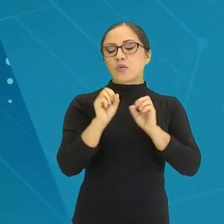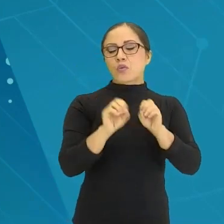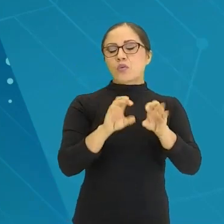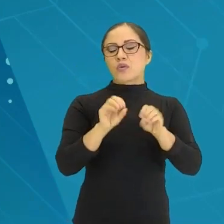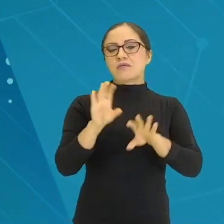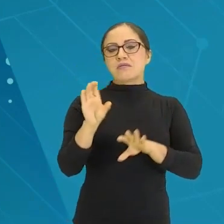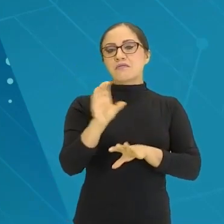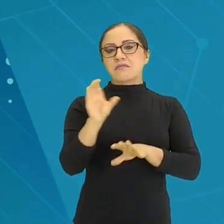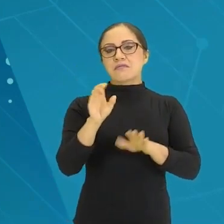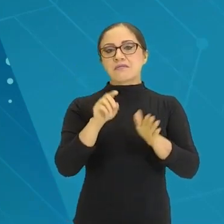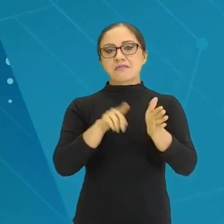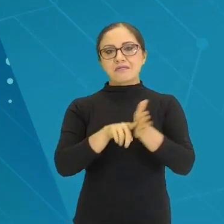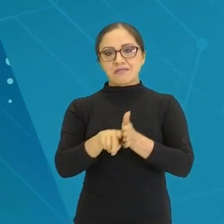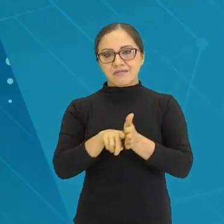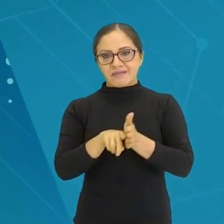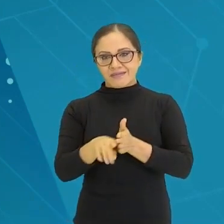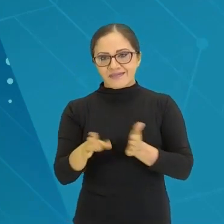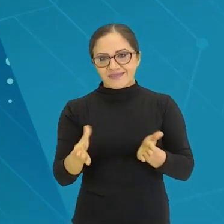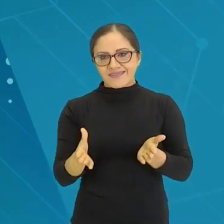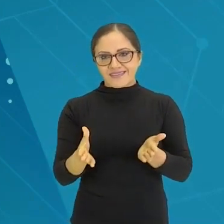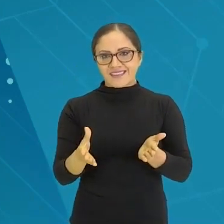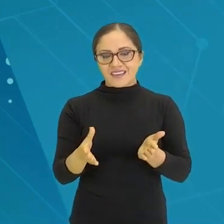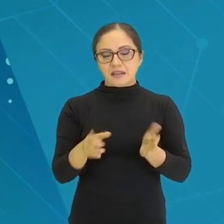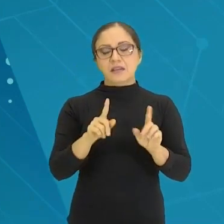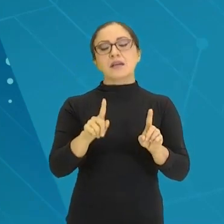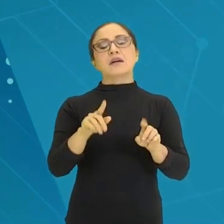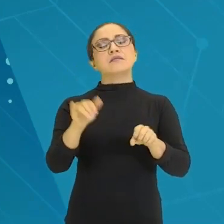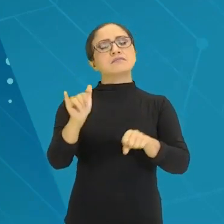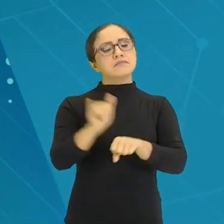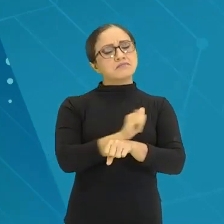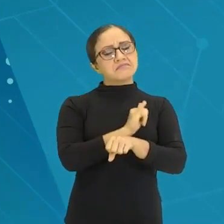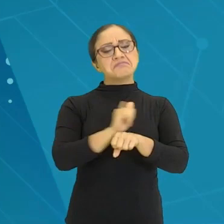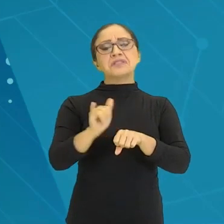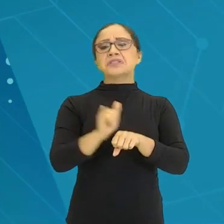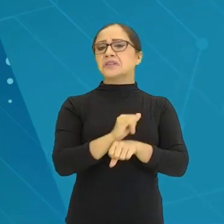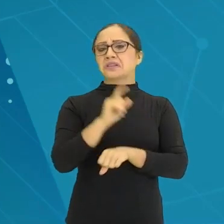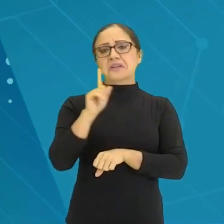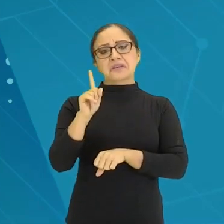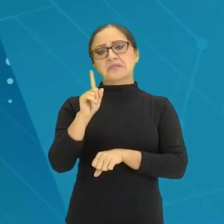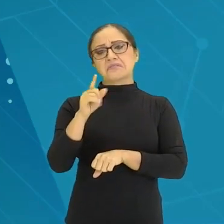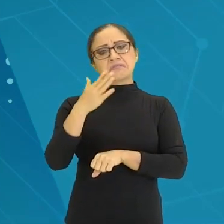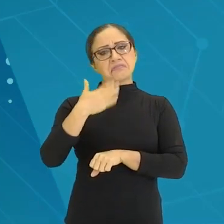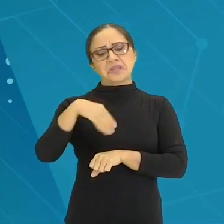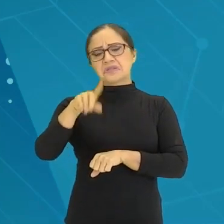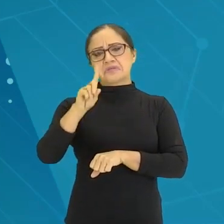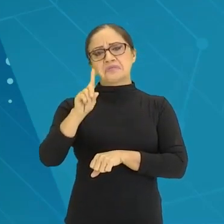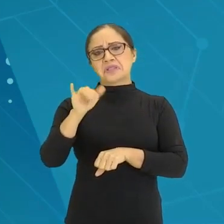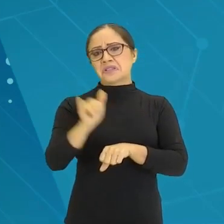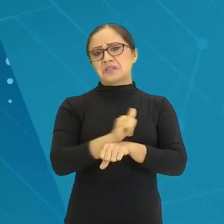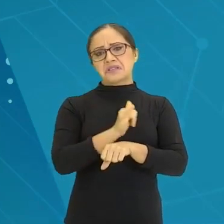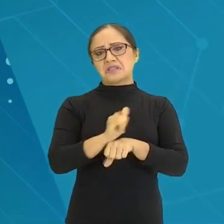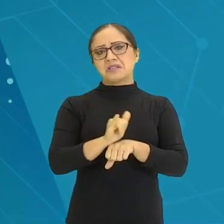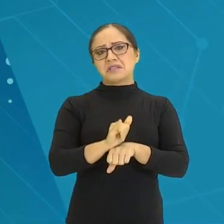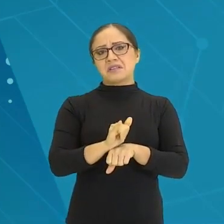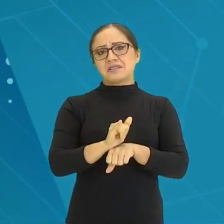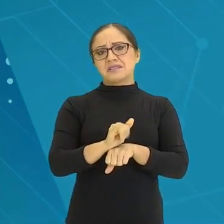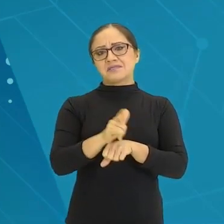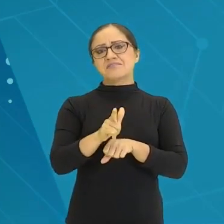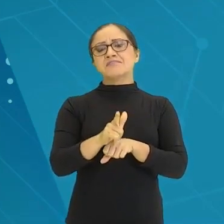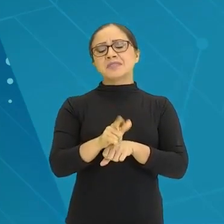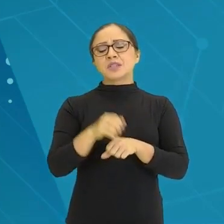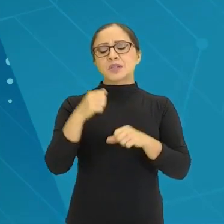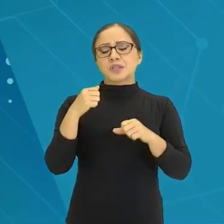alternativa, é mais um instrumento que o professor tem e pode usar. Só reforçando um detalhe.